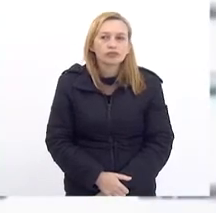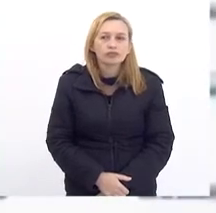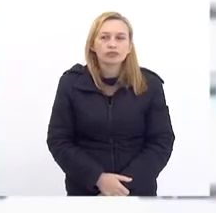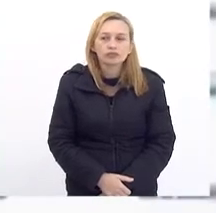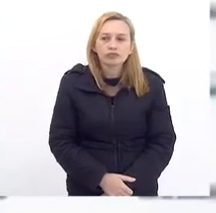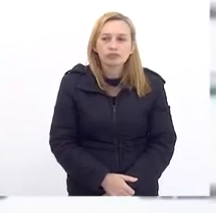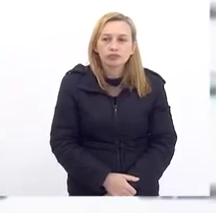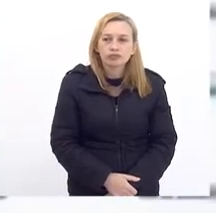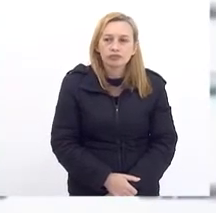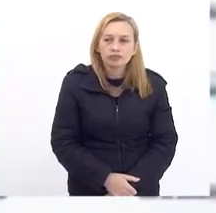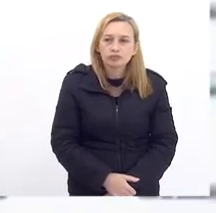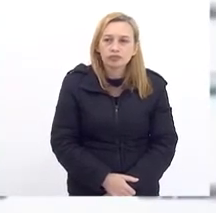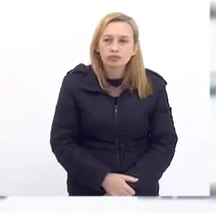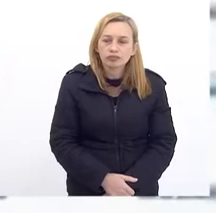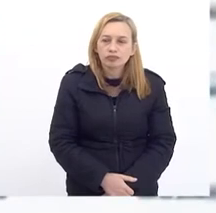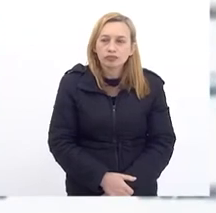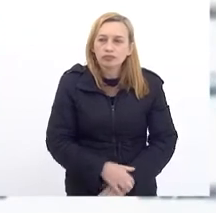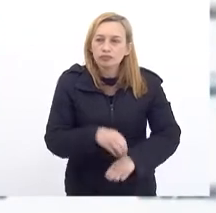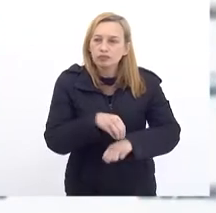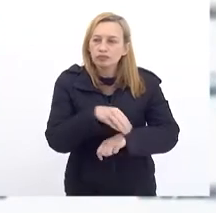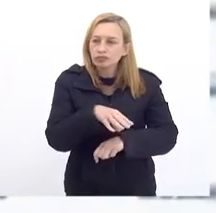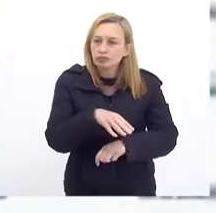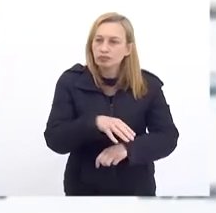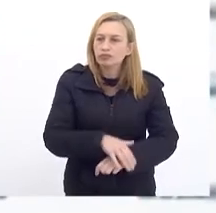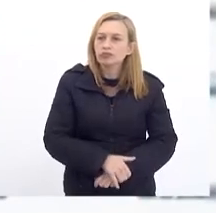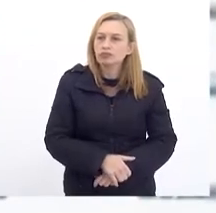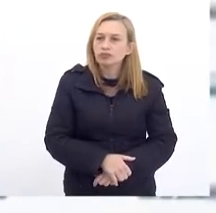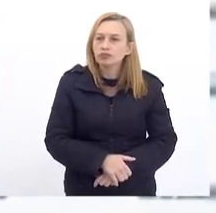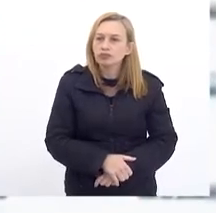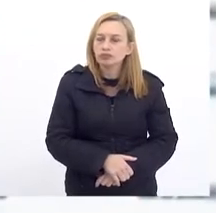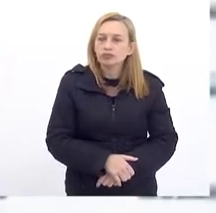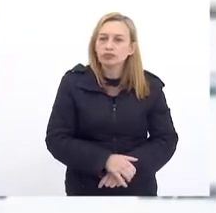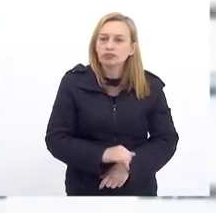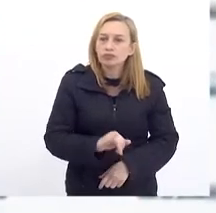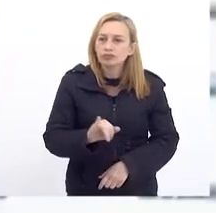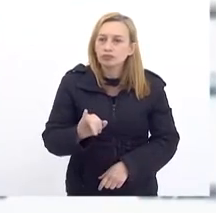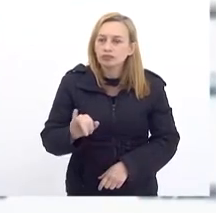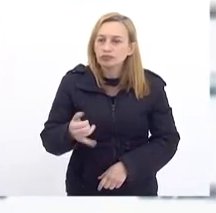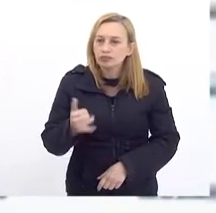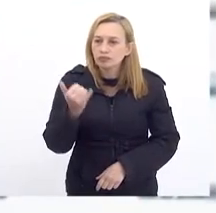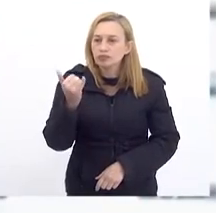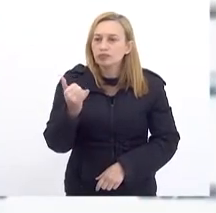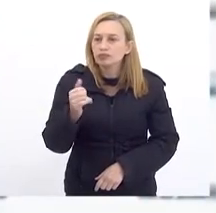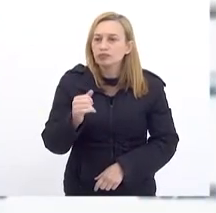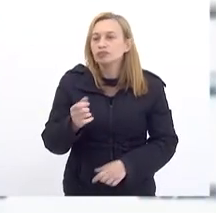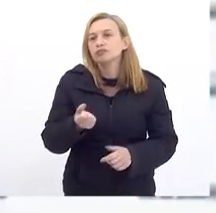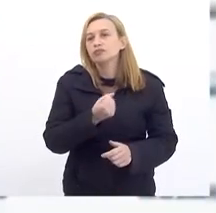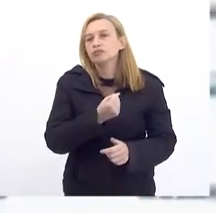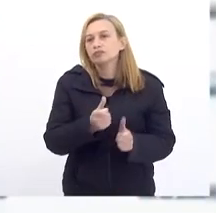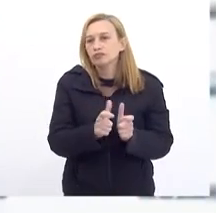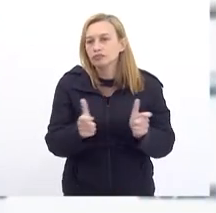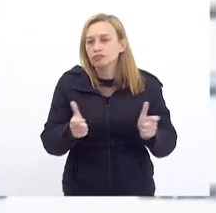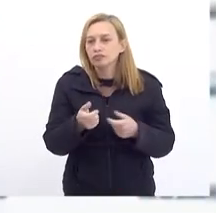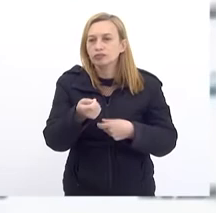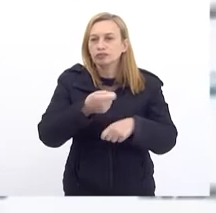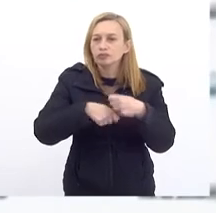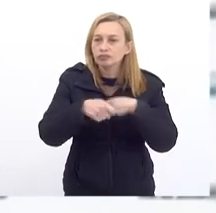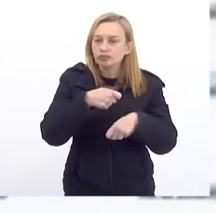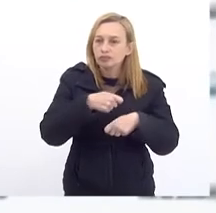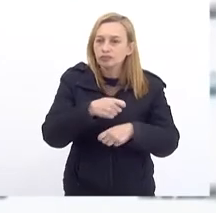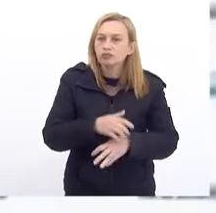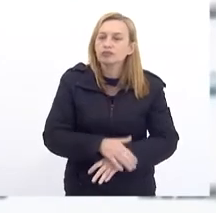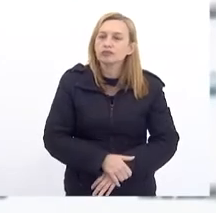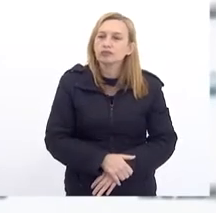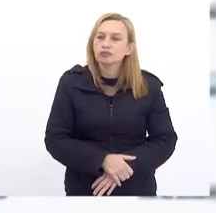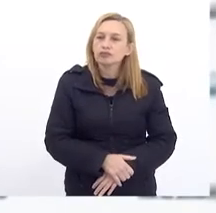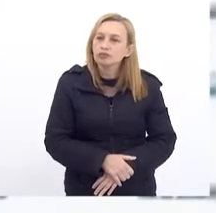Os indicadores De inflação Entre outros Crescimento econômico Que a gente